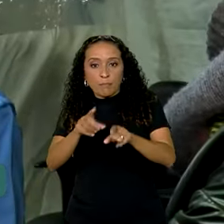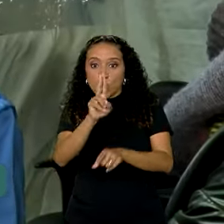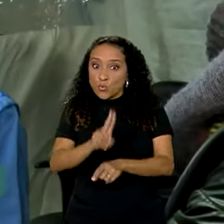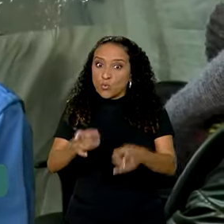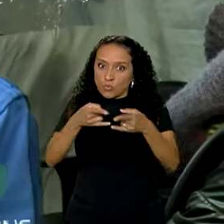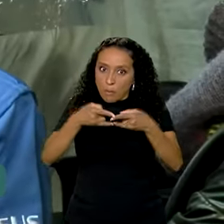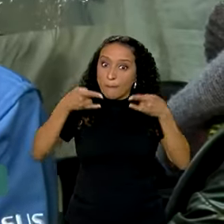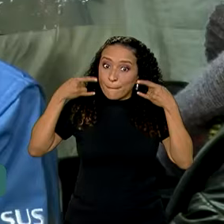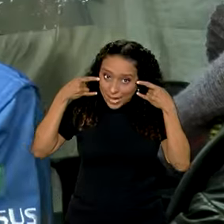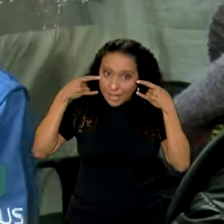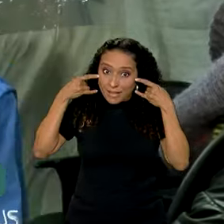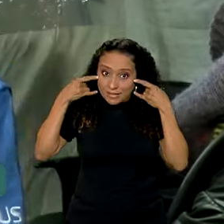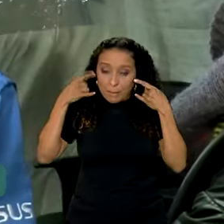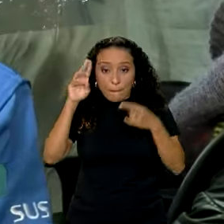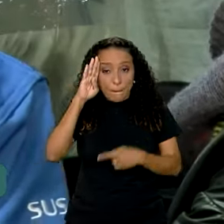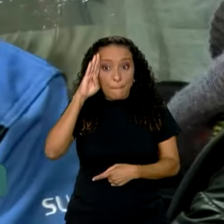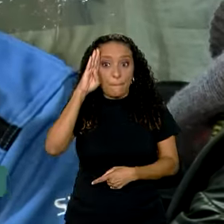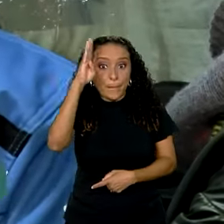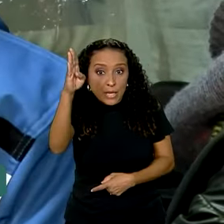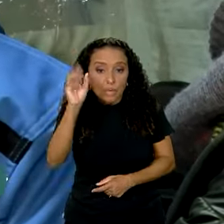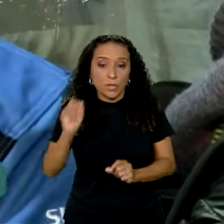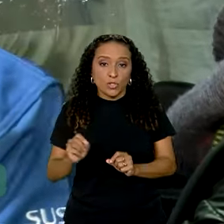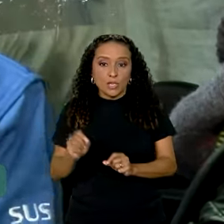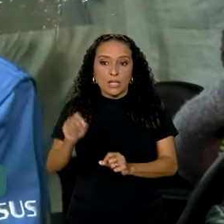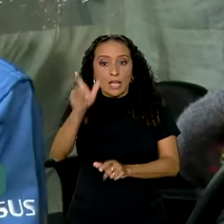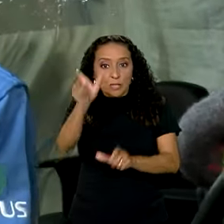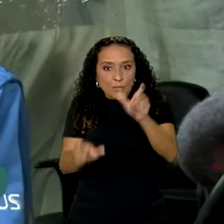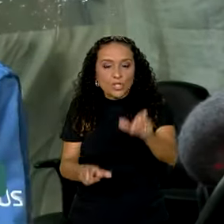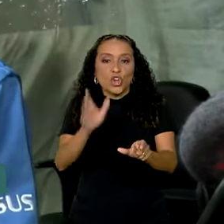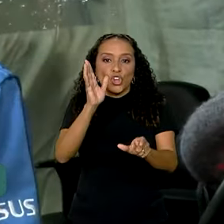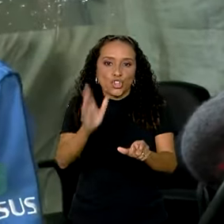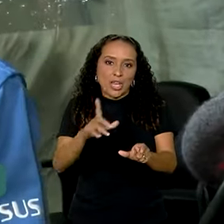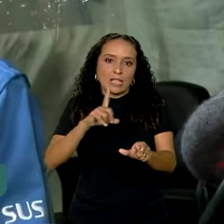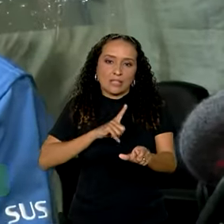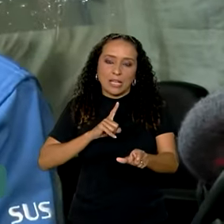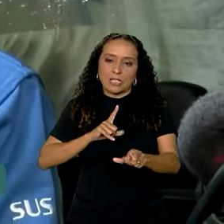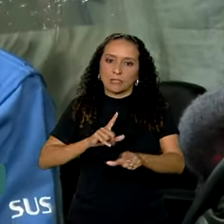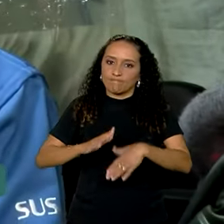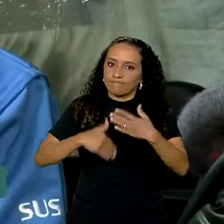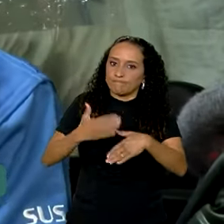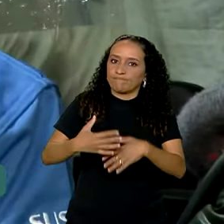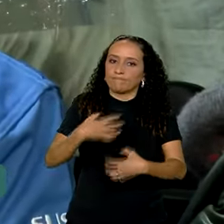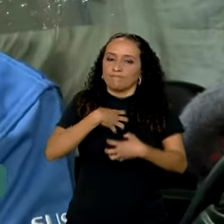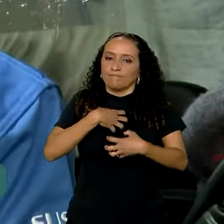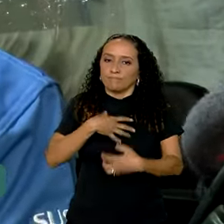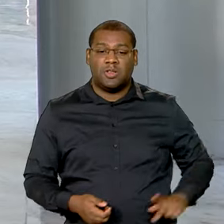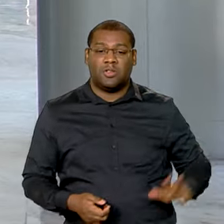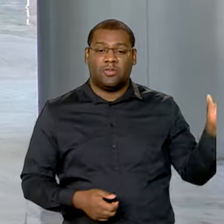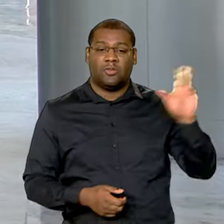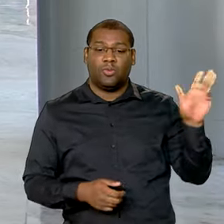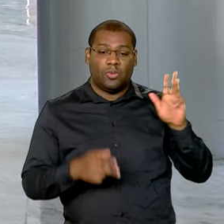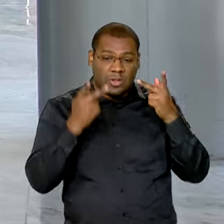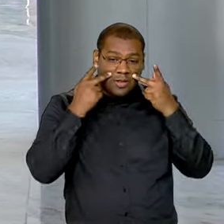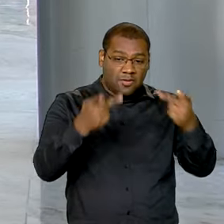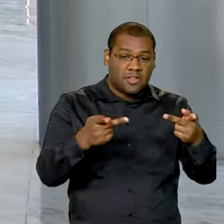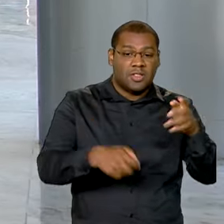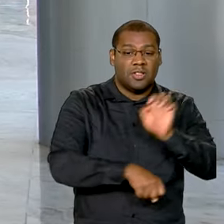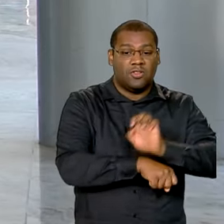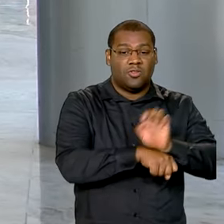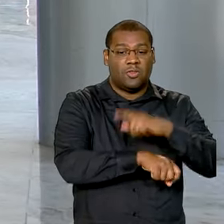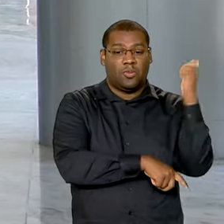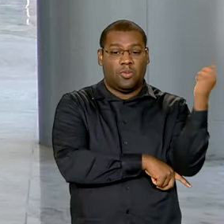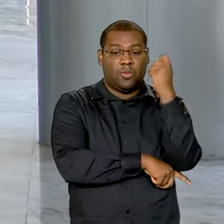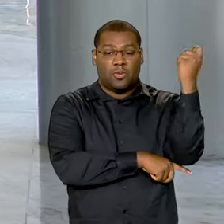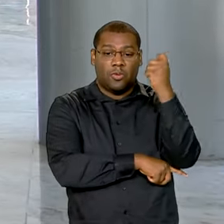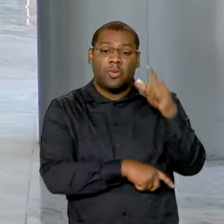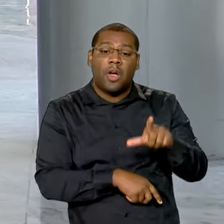máscara, principalmente para aquelas pessoas que já estão desenvolvendo algum sintoma respiratório. O presidente Lula deverá